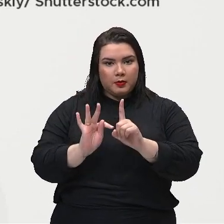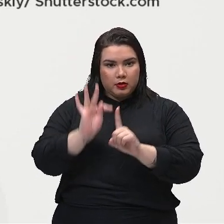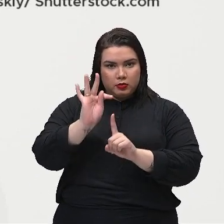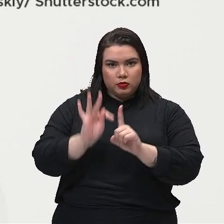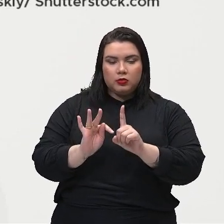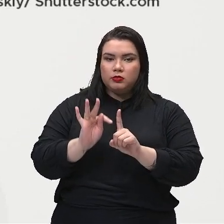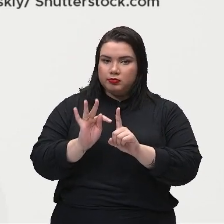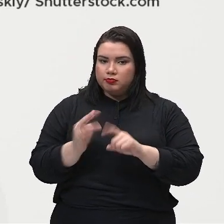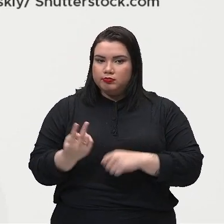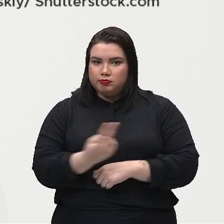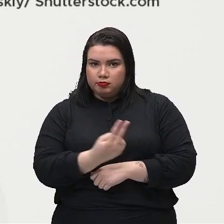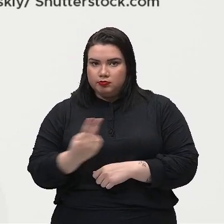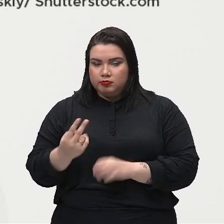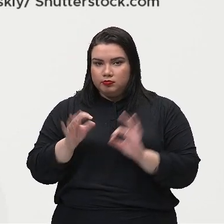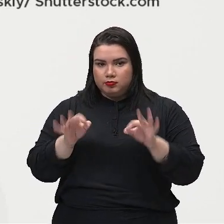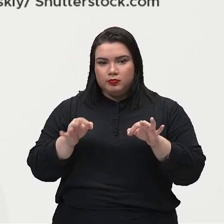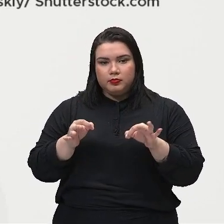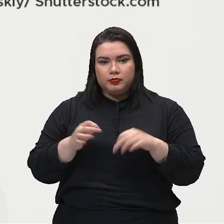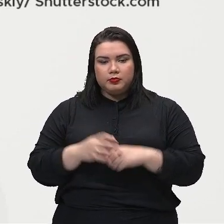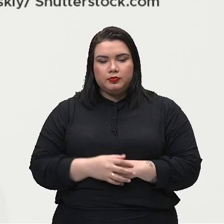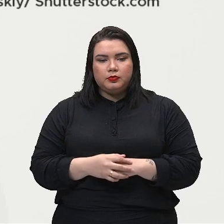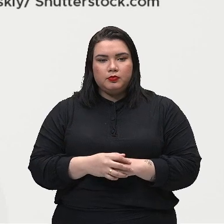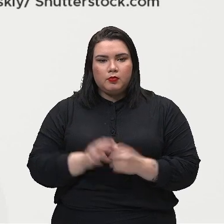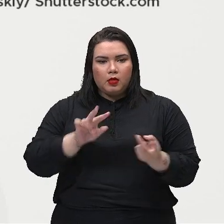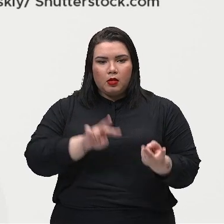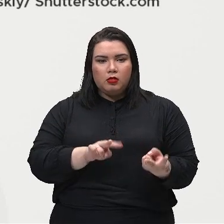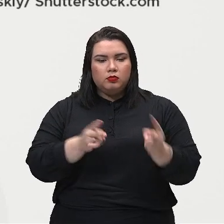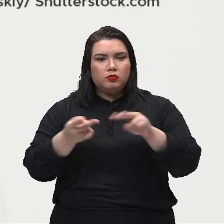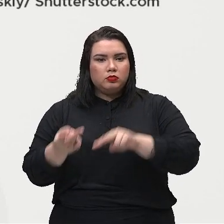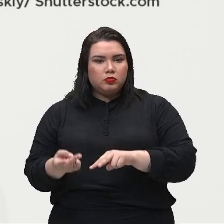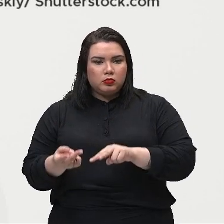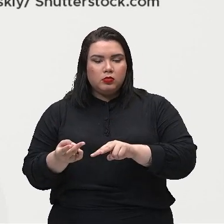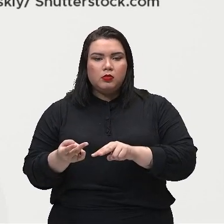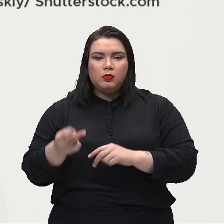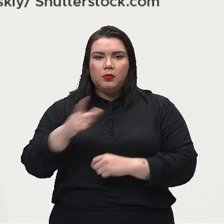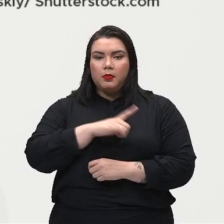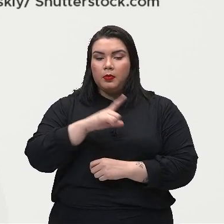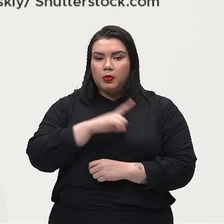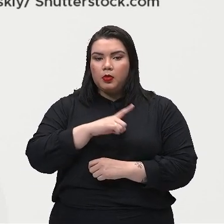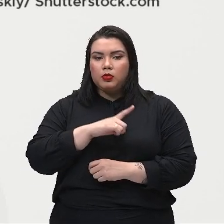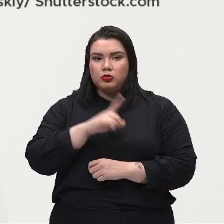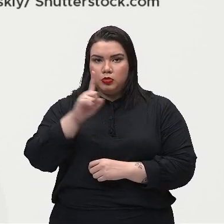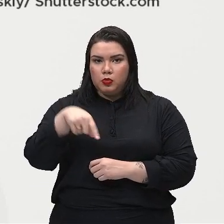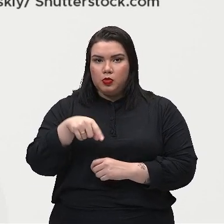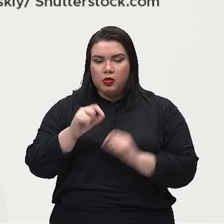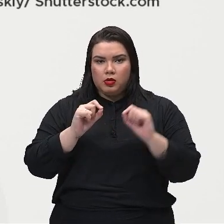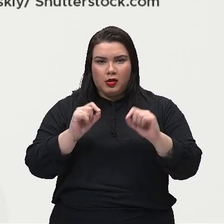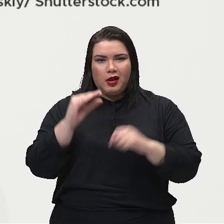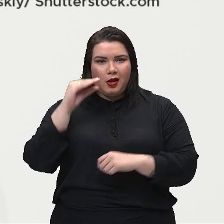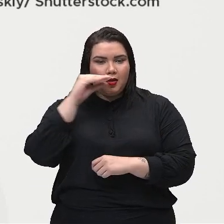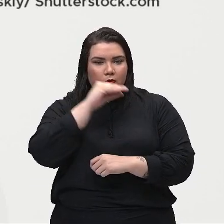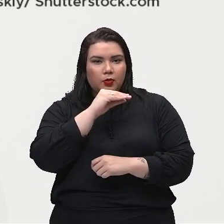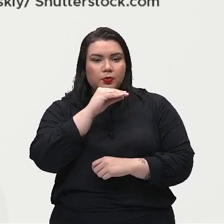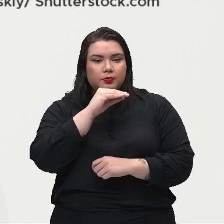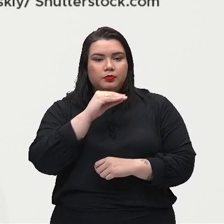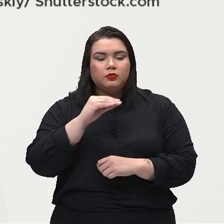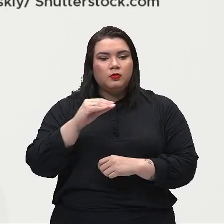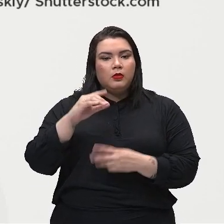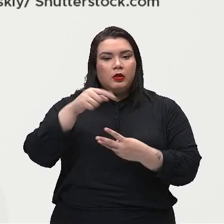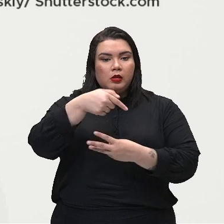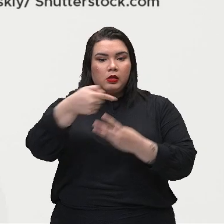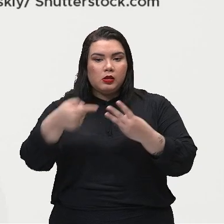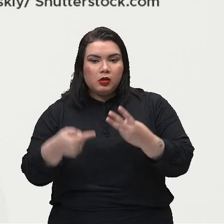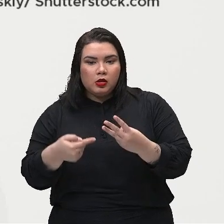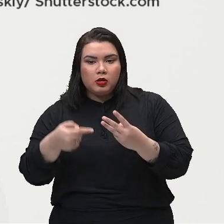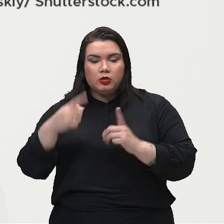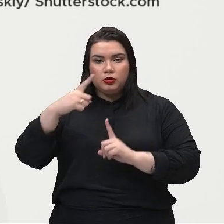eles. Essa transferência, nós já comentamos aqui que é uma transferência de calor, ele pode acontecer